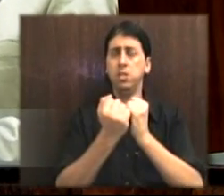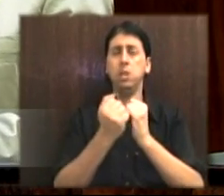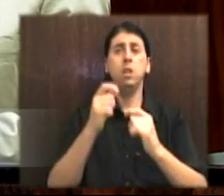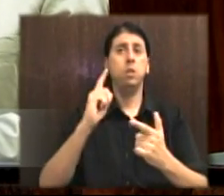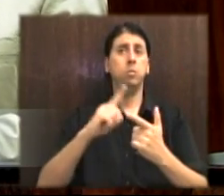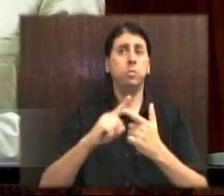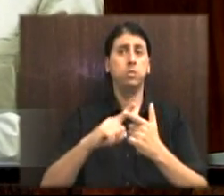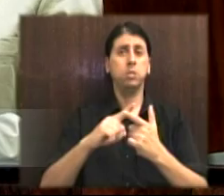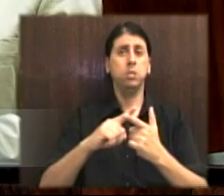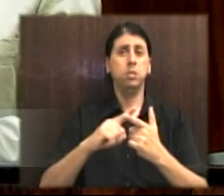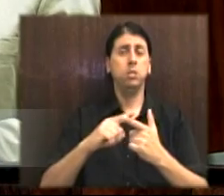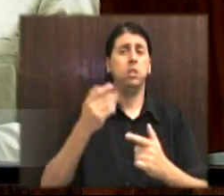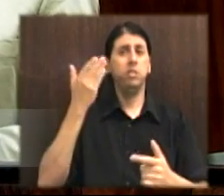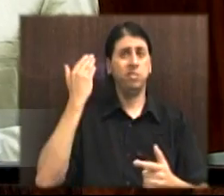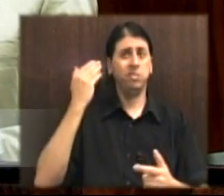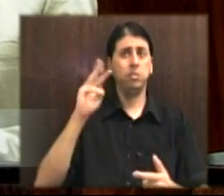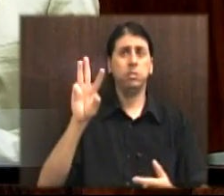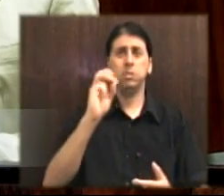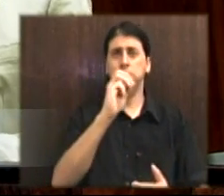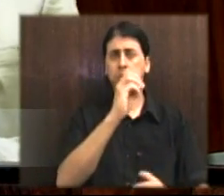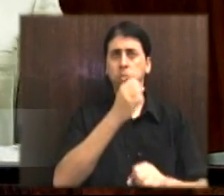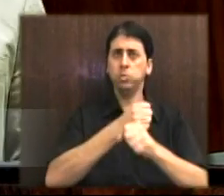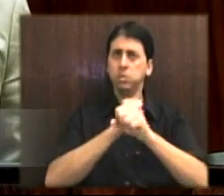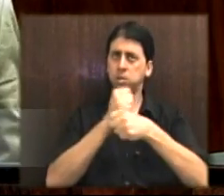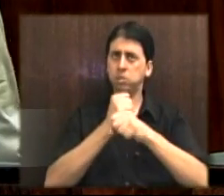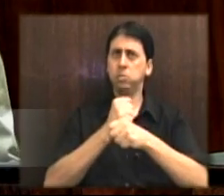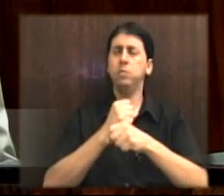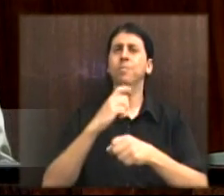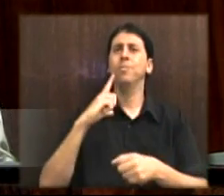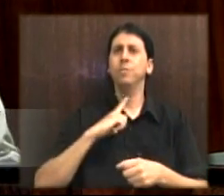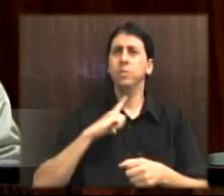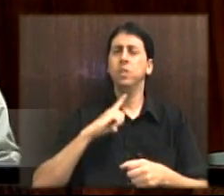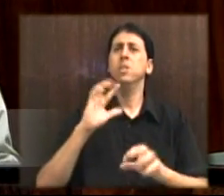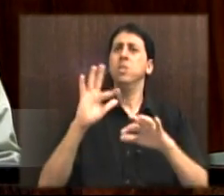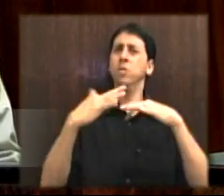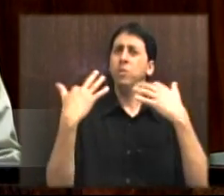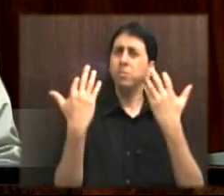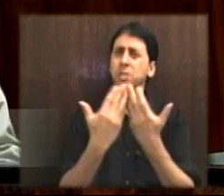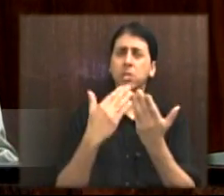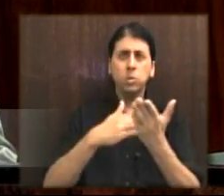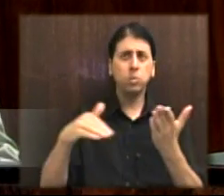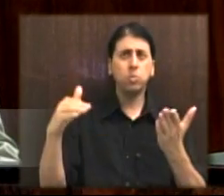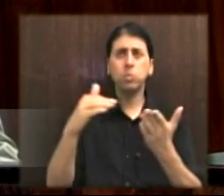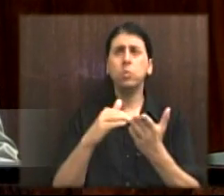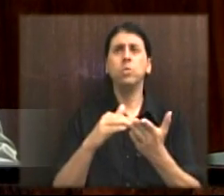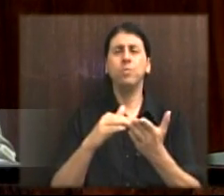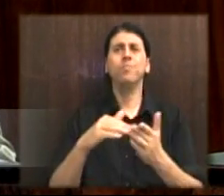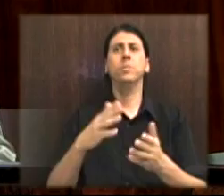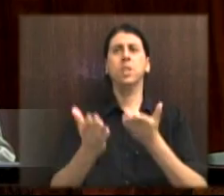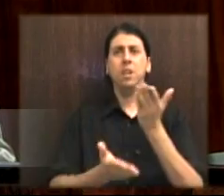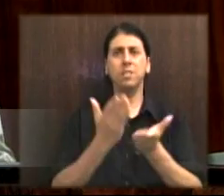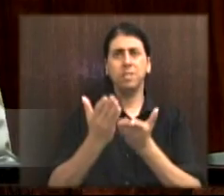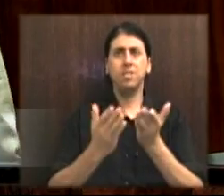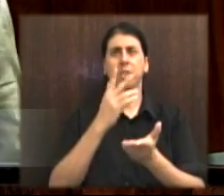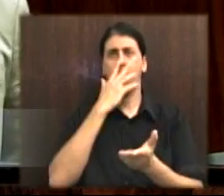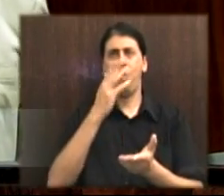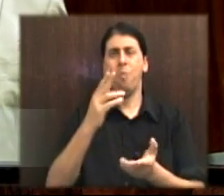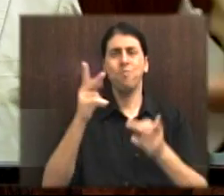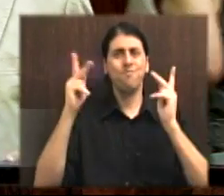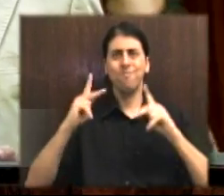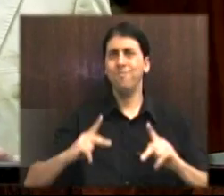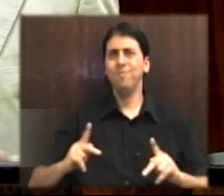de 300 anos todos os seus ancestrais foram tratados de maneira desumana?